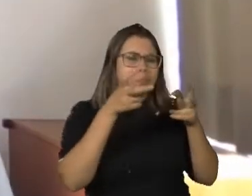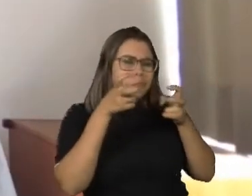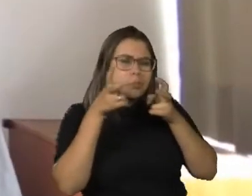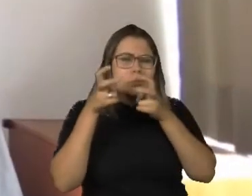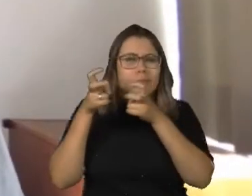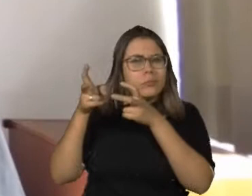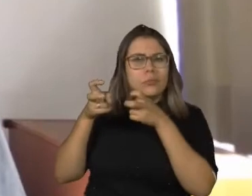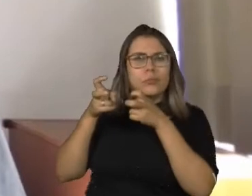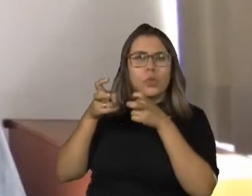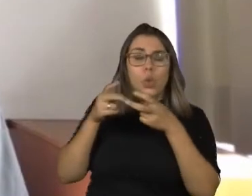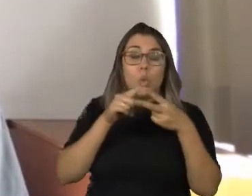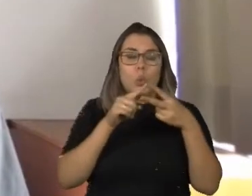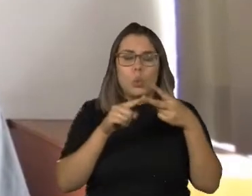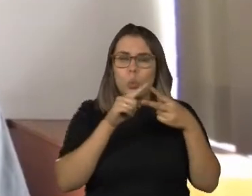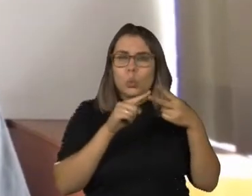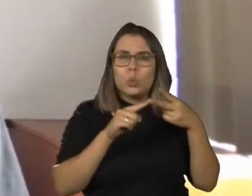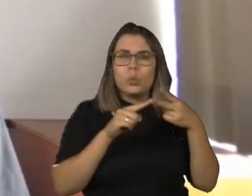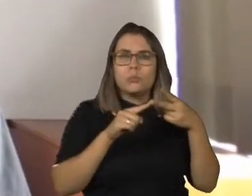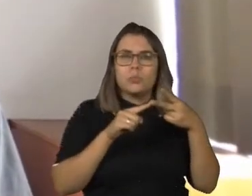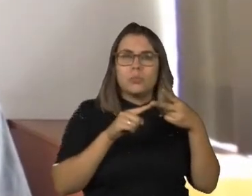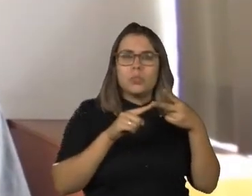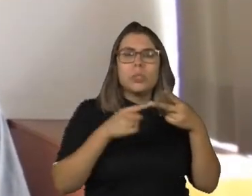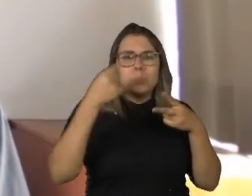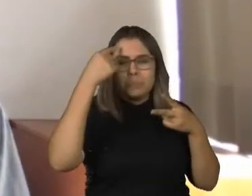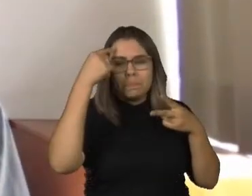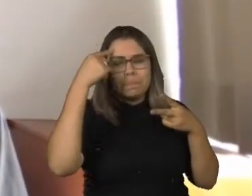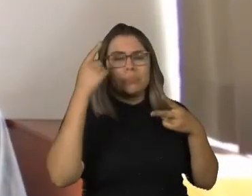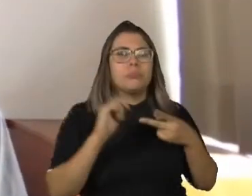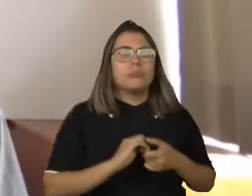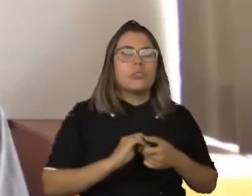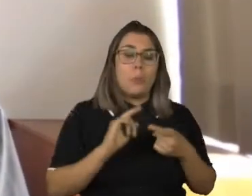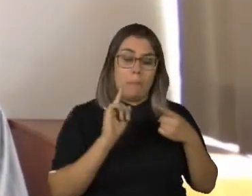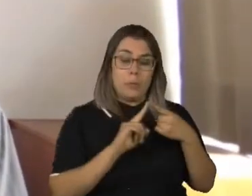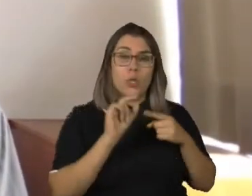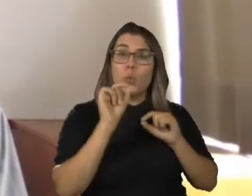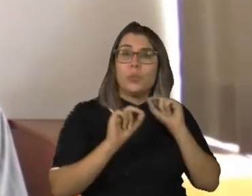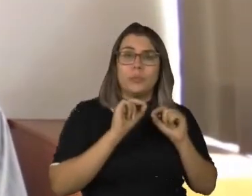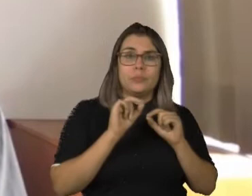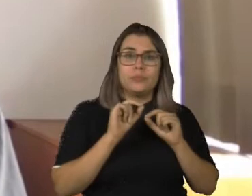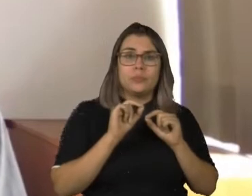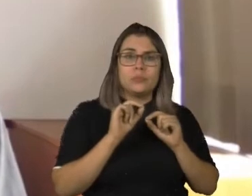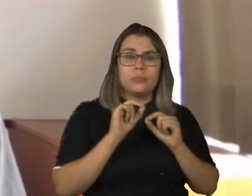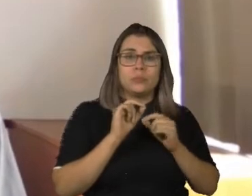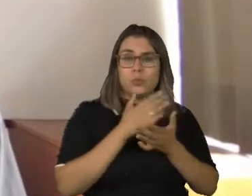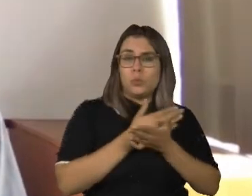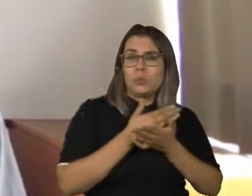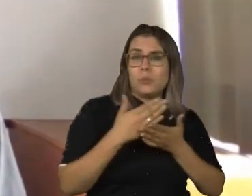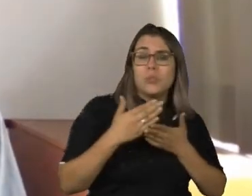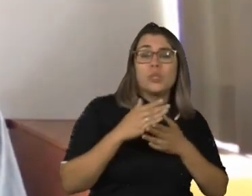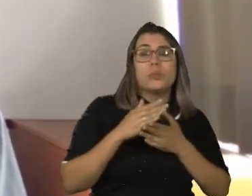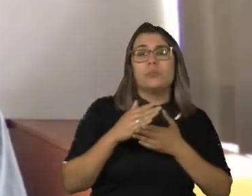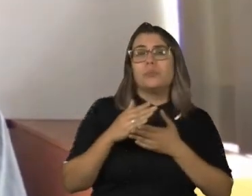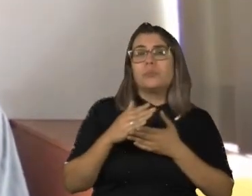dois episódios muito parecidos em que foi impedido de usá-la. O primeiro foi na primeira fase de vestibular.